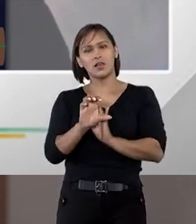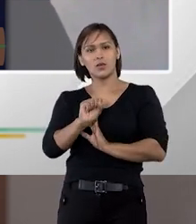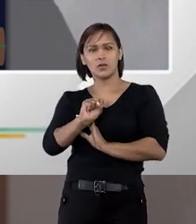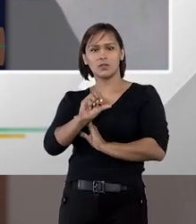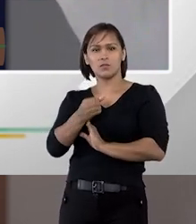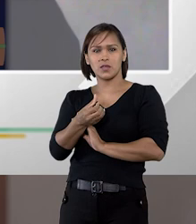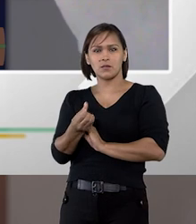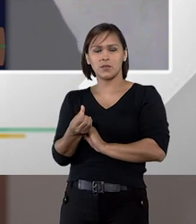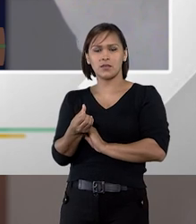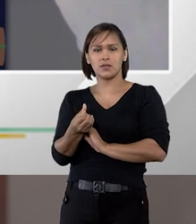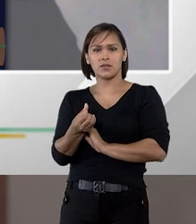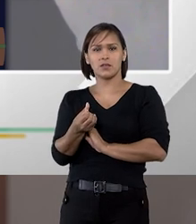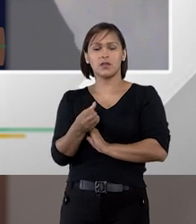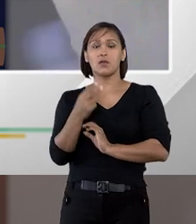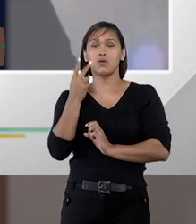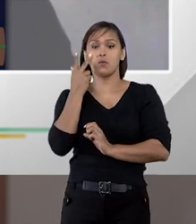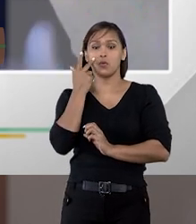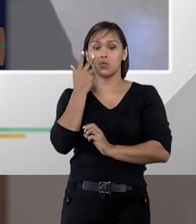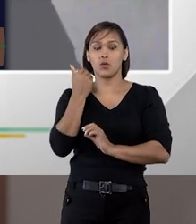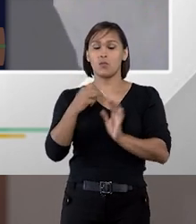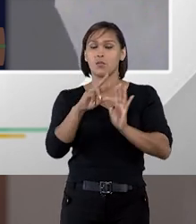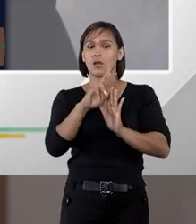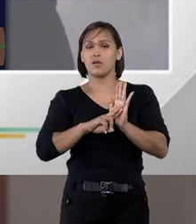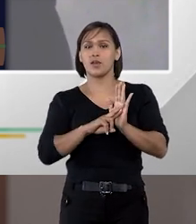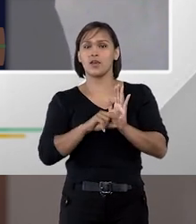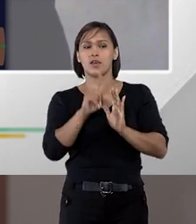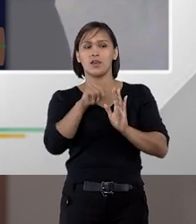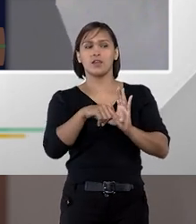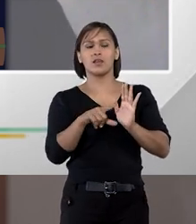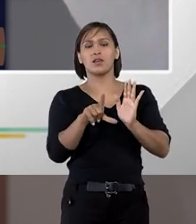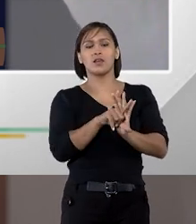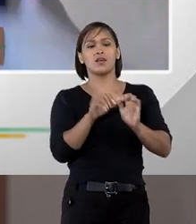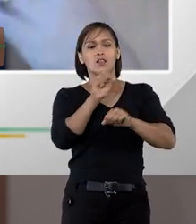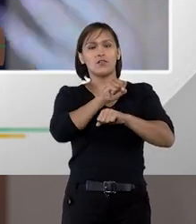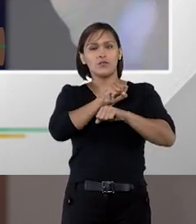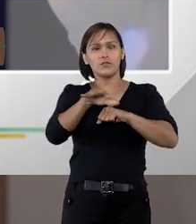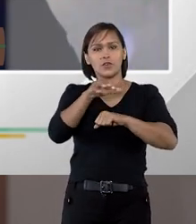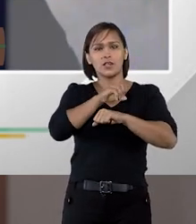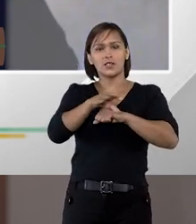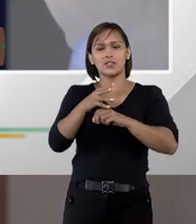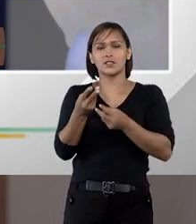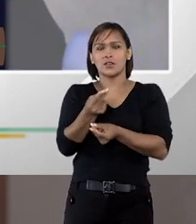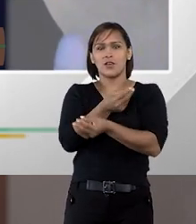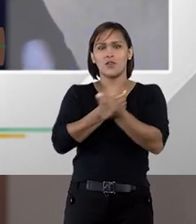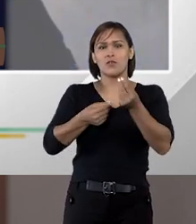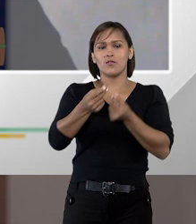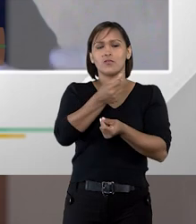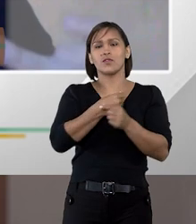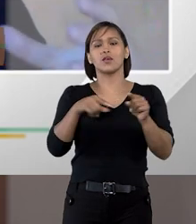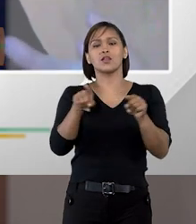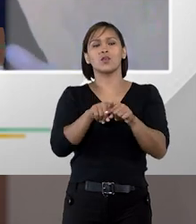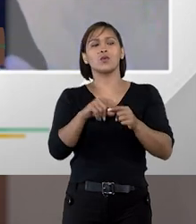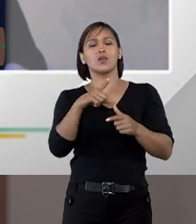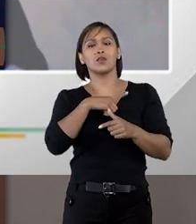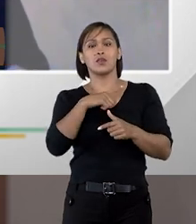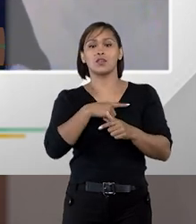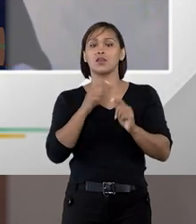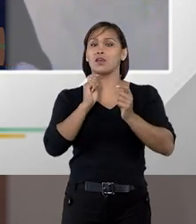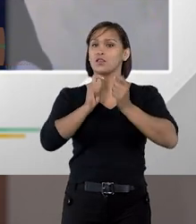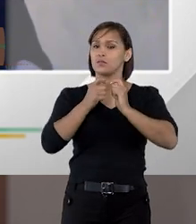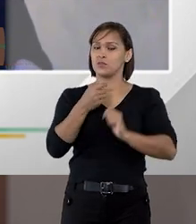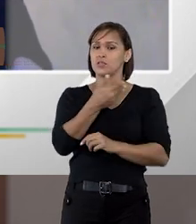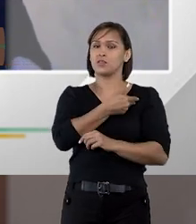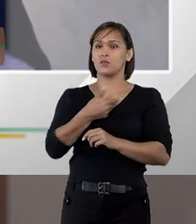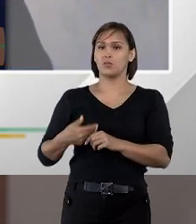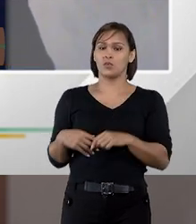lei 8666 o normal a regra era então essa divulgação do orçamento estimado que a administração